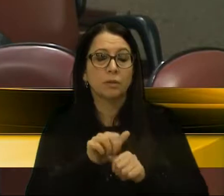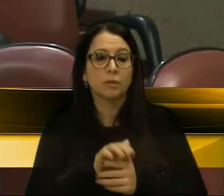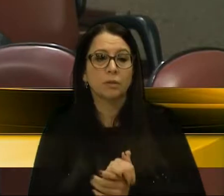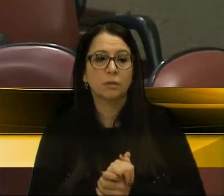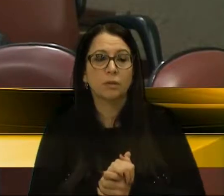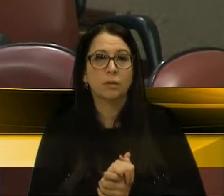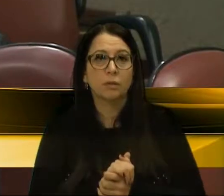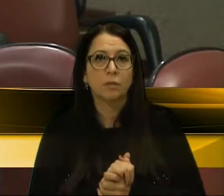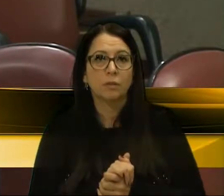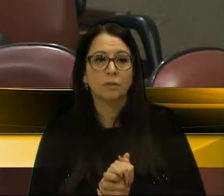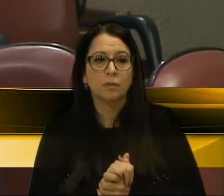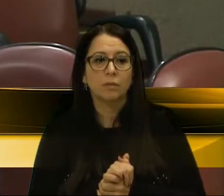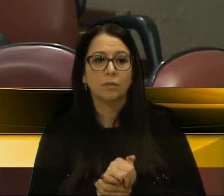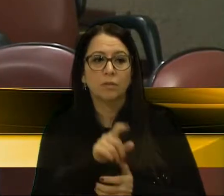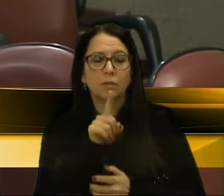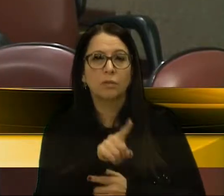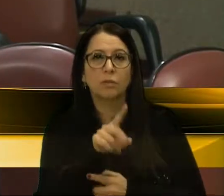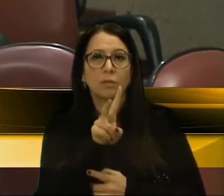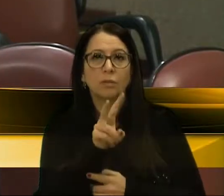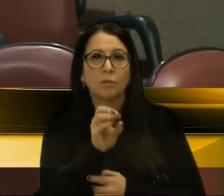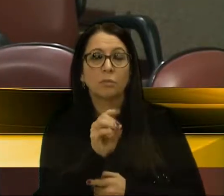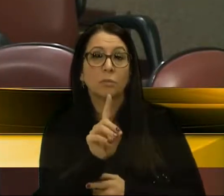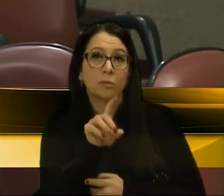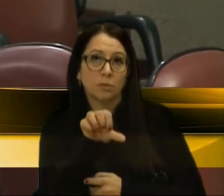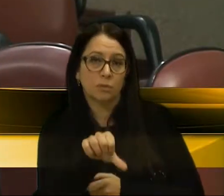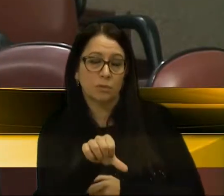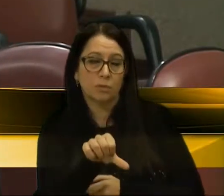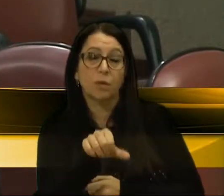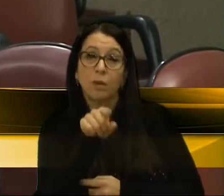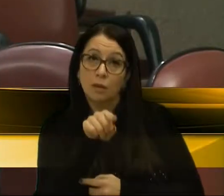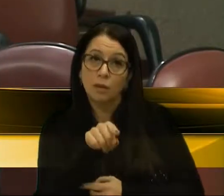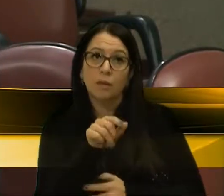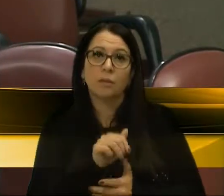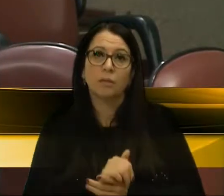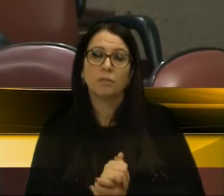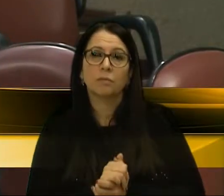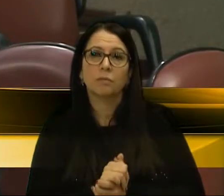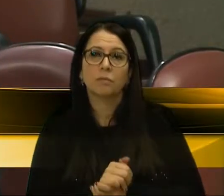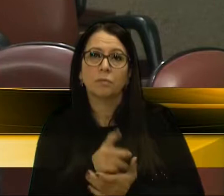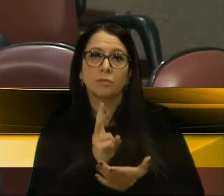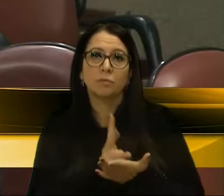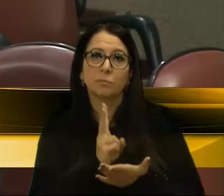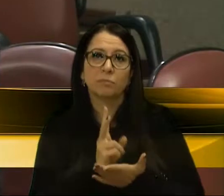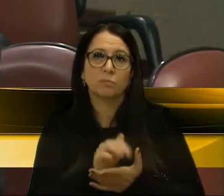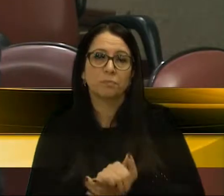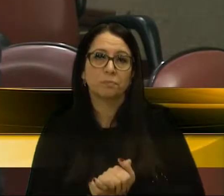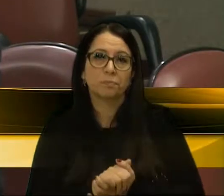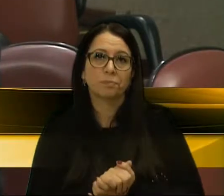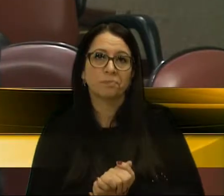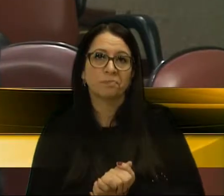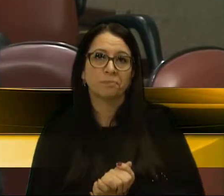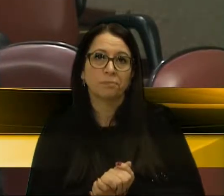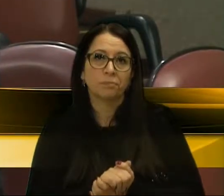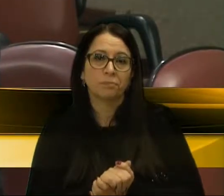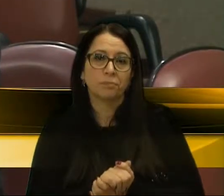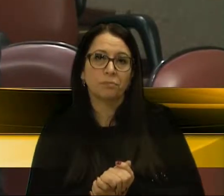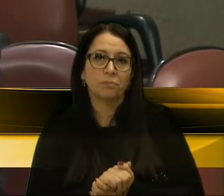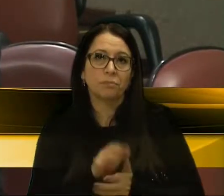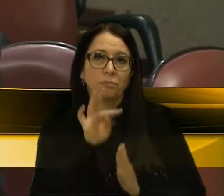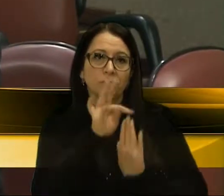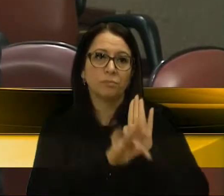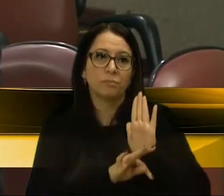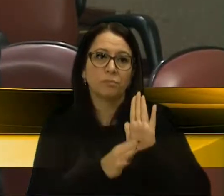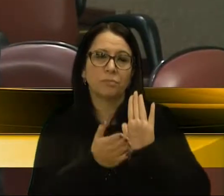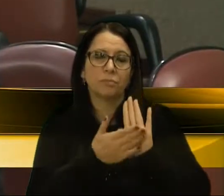nº 1, 2019, é a que mantém no texto